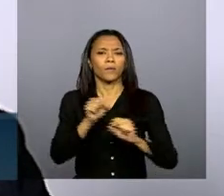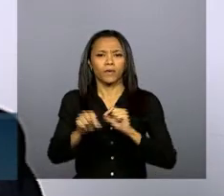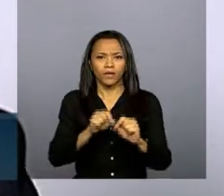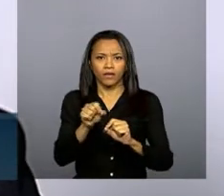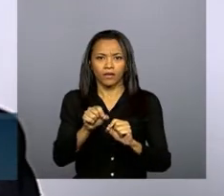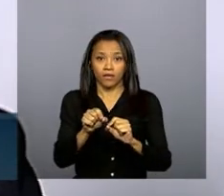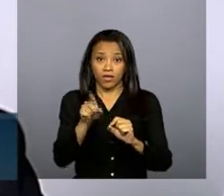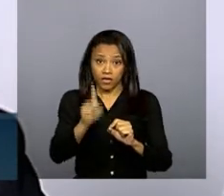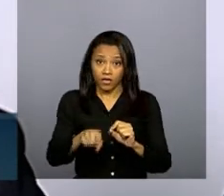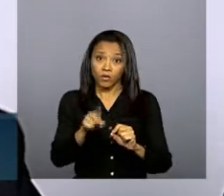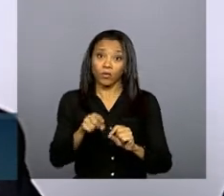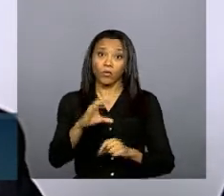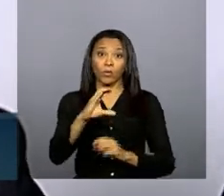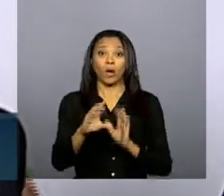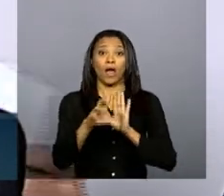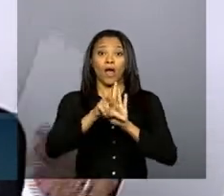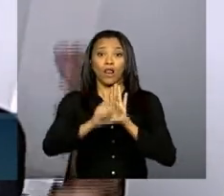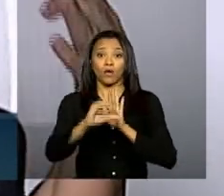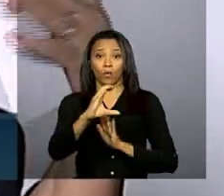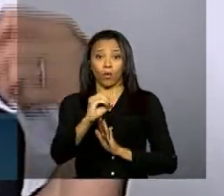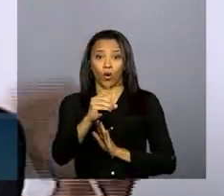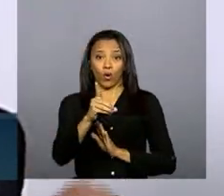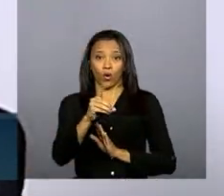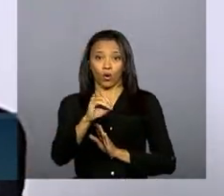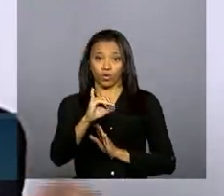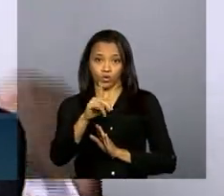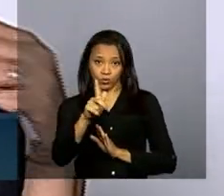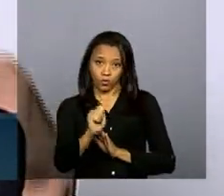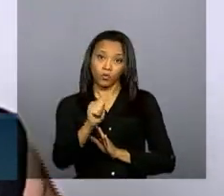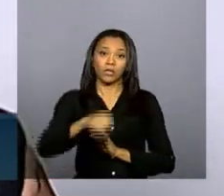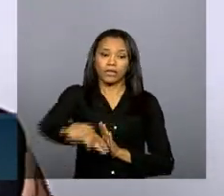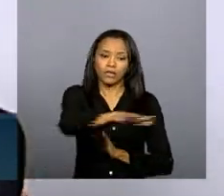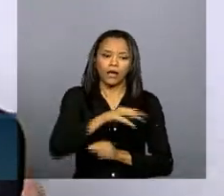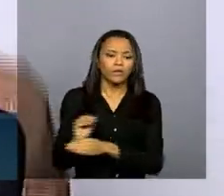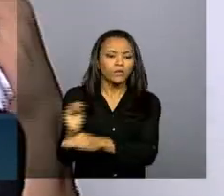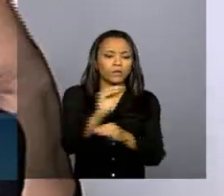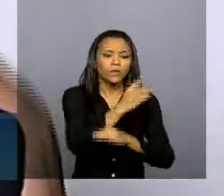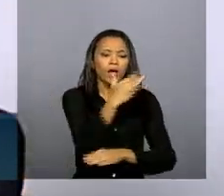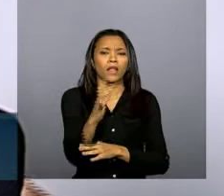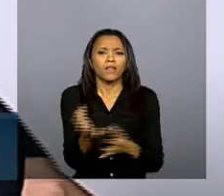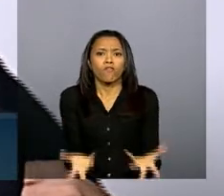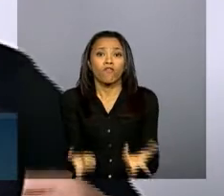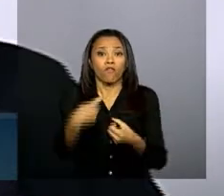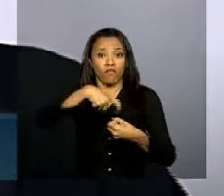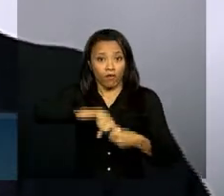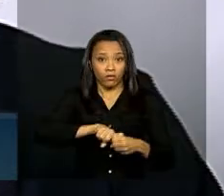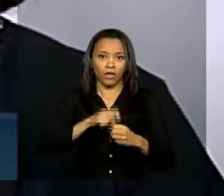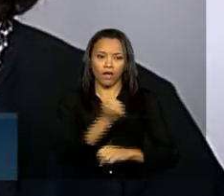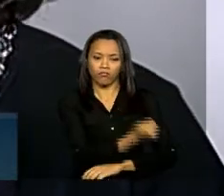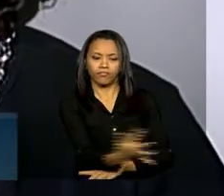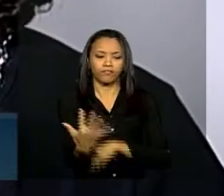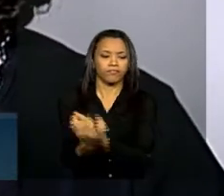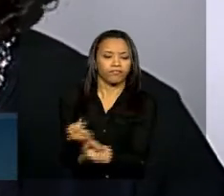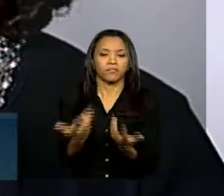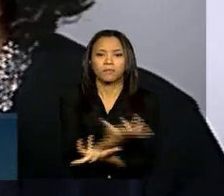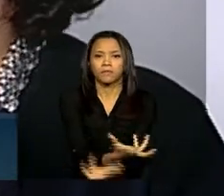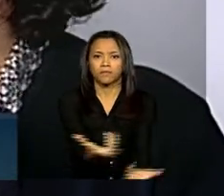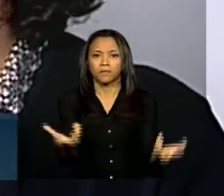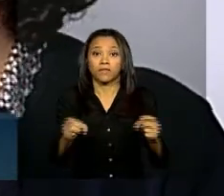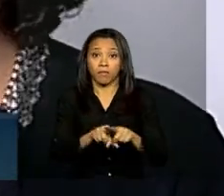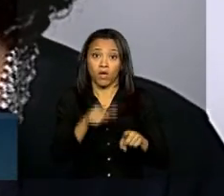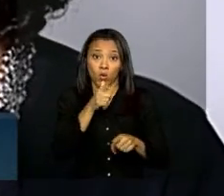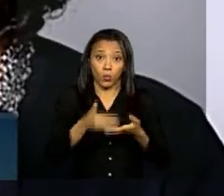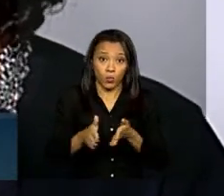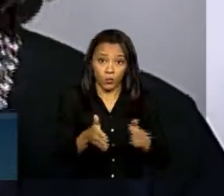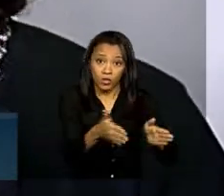próprio Código Florestal estabelece recuperar as áreas as matas ciliares recuperar as nascentes incrementar a produtividade não